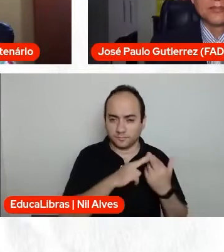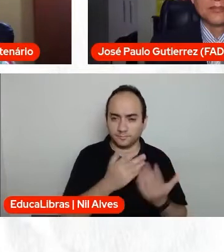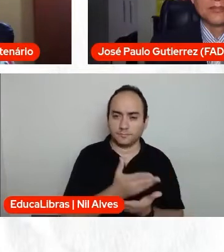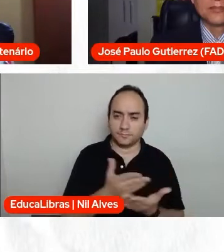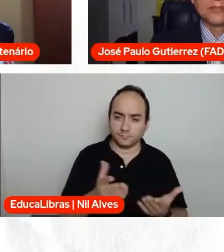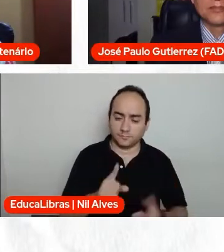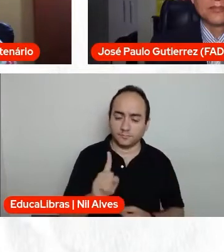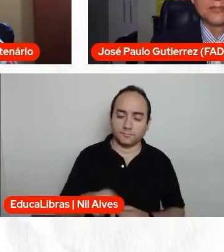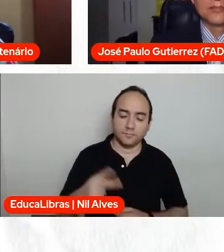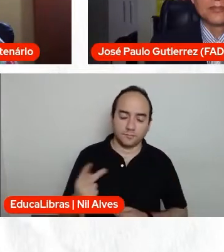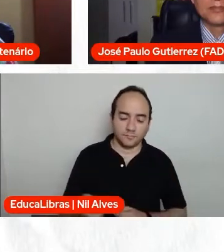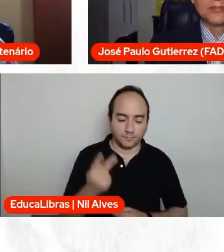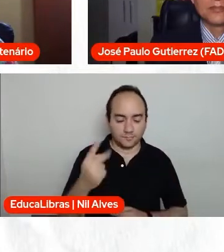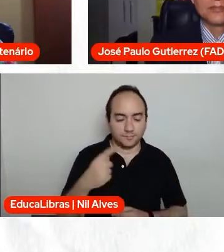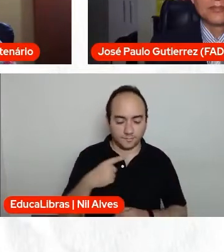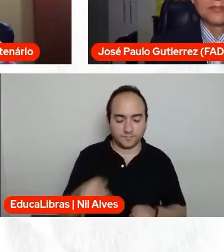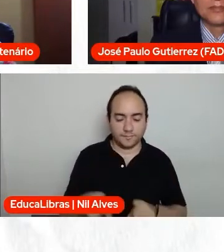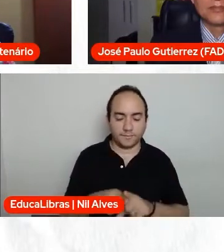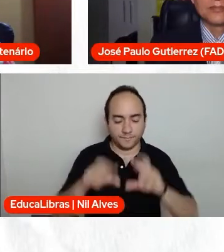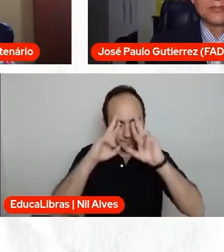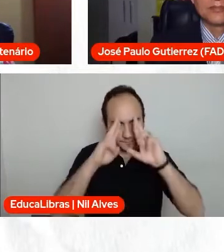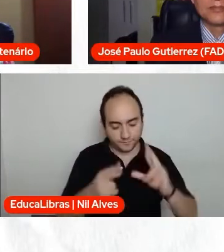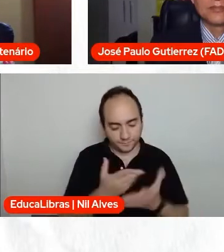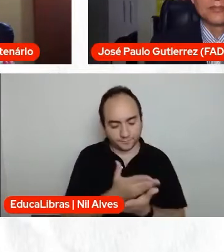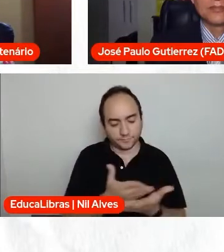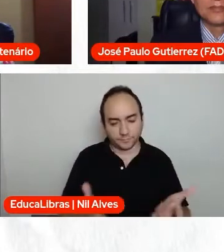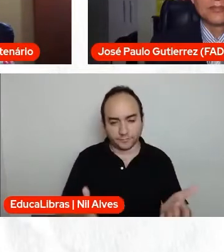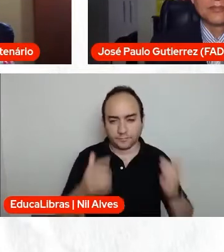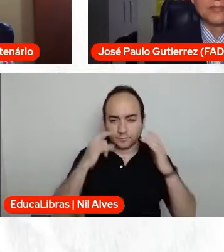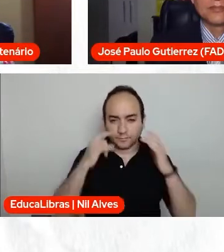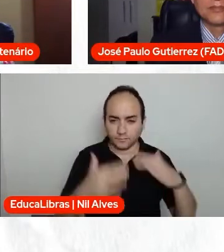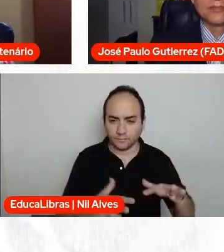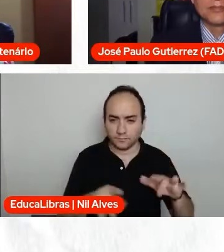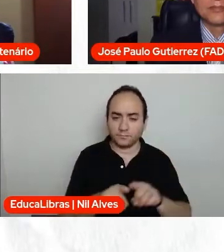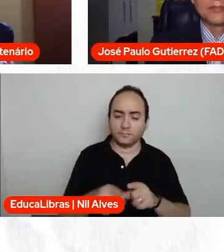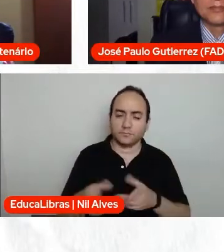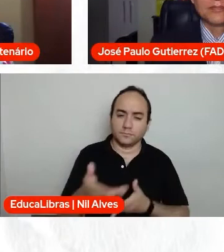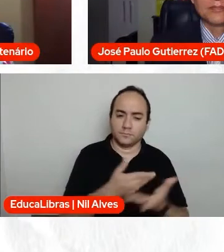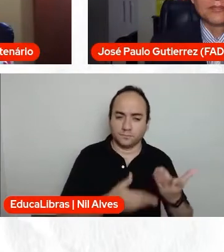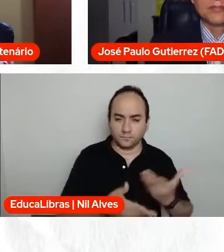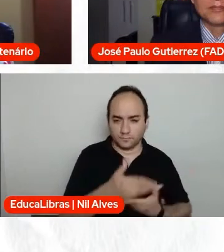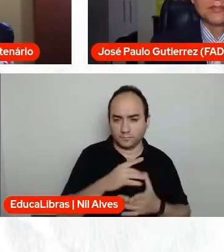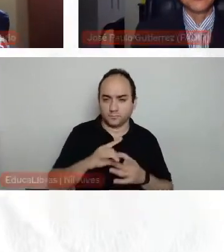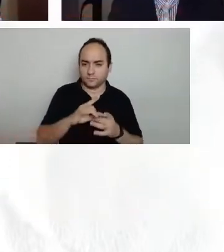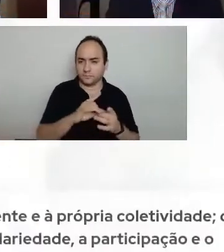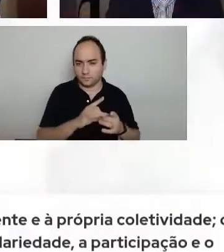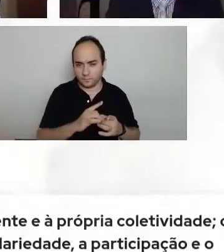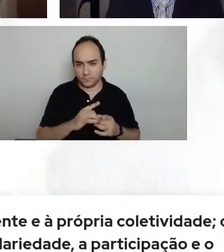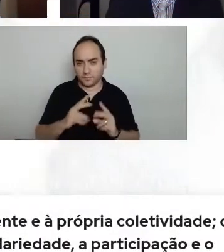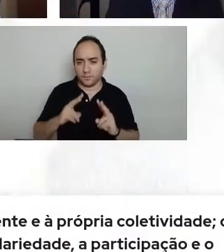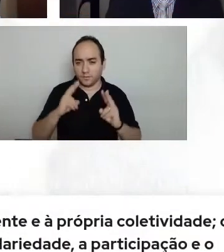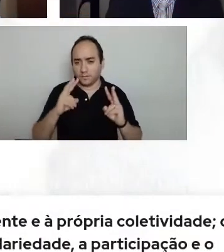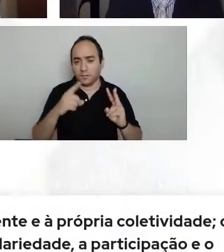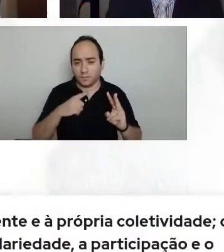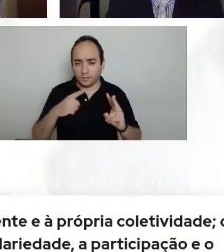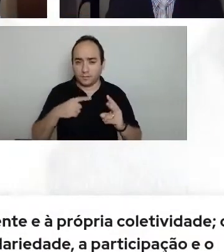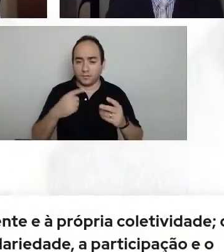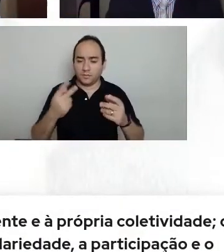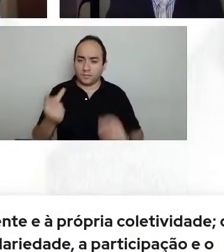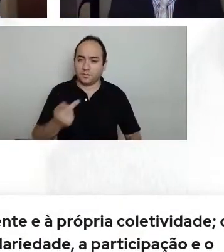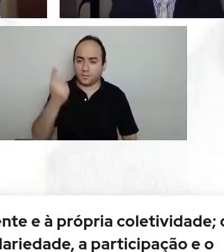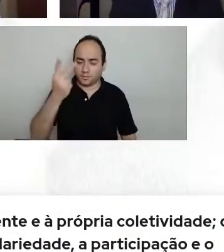direitos humanos, o respeito ao ambiente e a própria coletividade, o fortalecimento de valores sociais, tais como